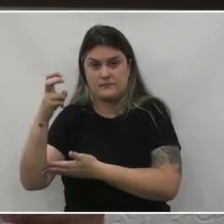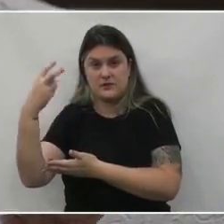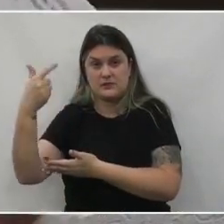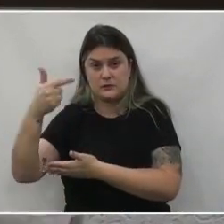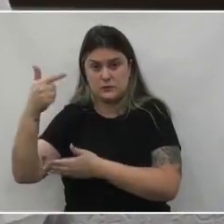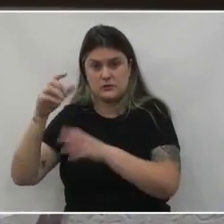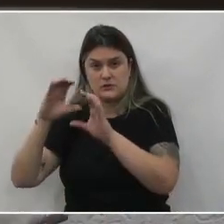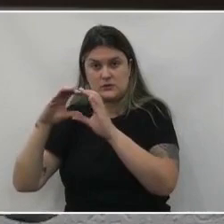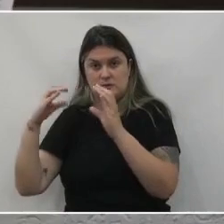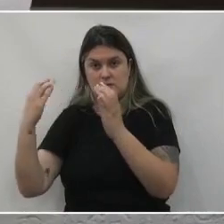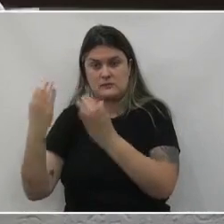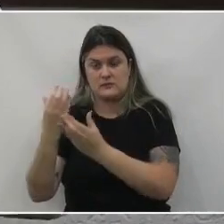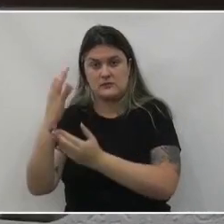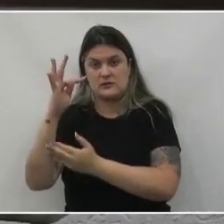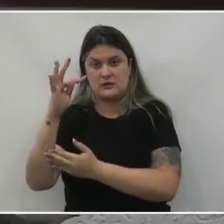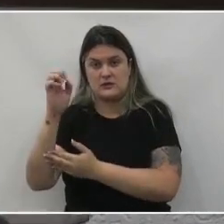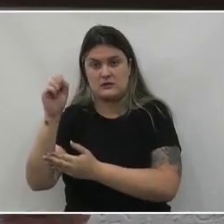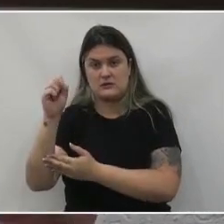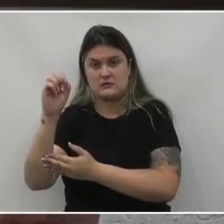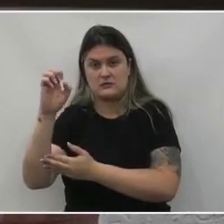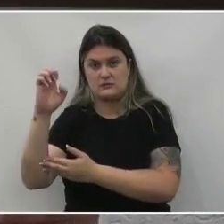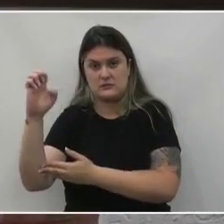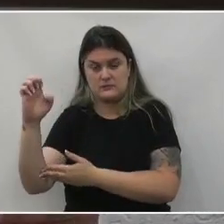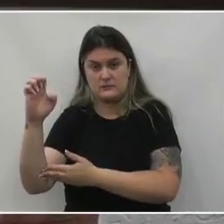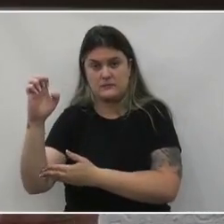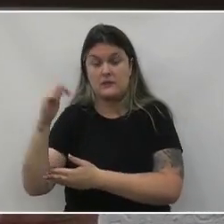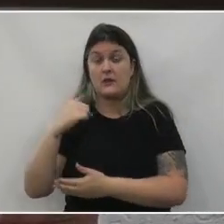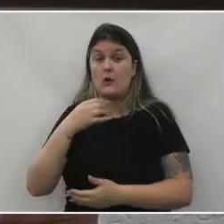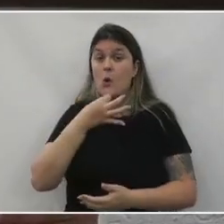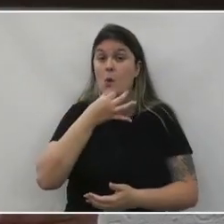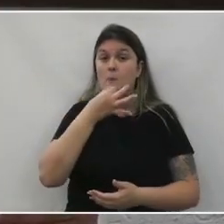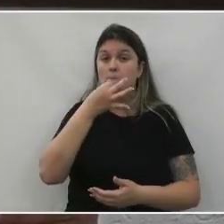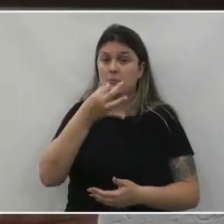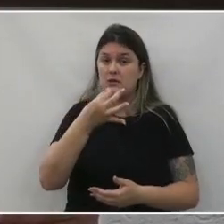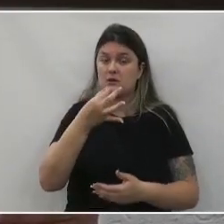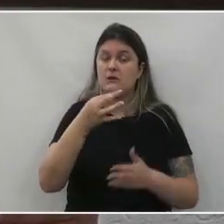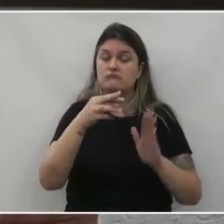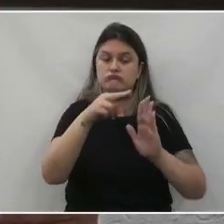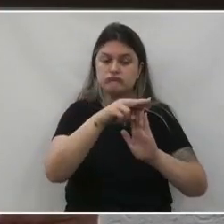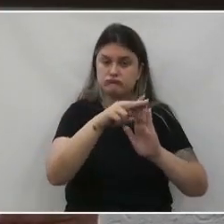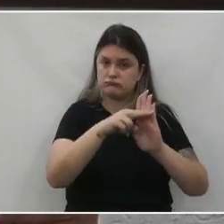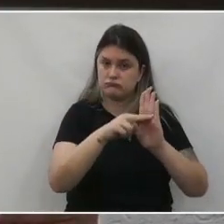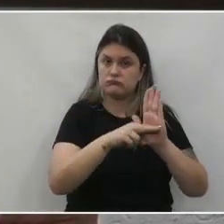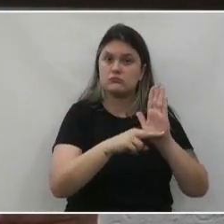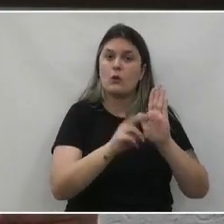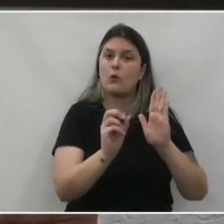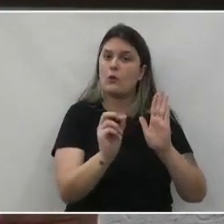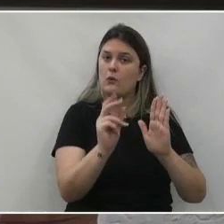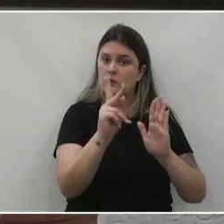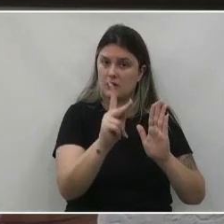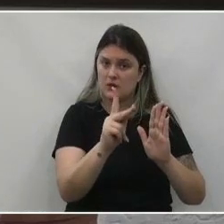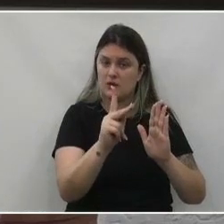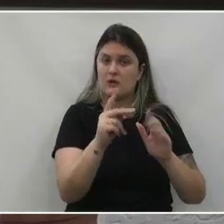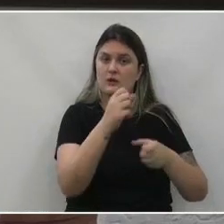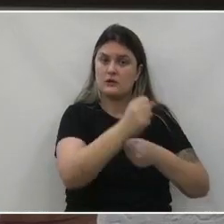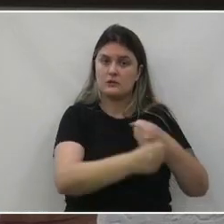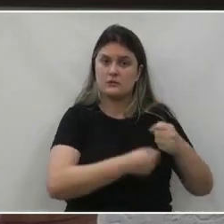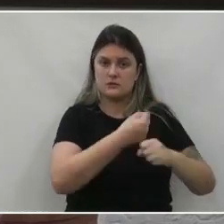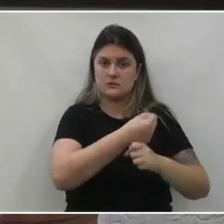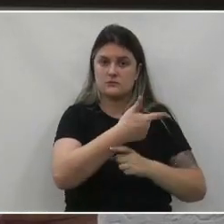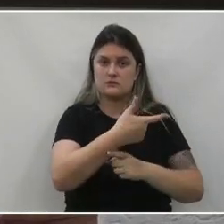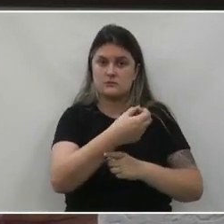câmara do tribunal de contas do estado do paraná opino pela regularidade e aprovação das contas relativas ao exercício de